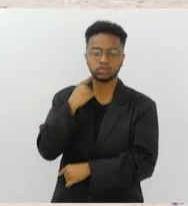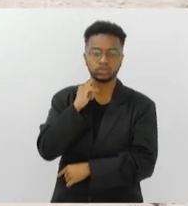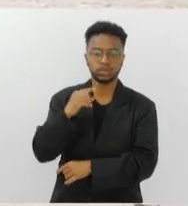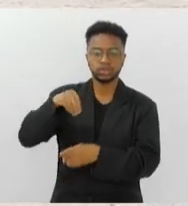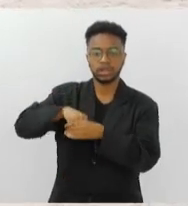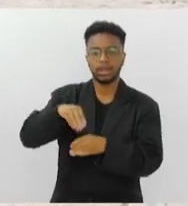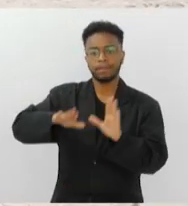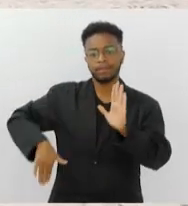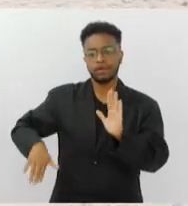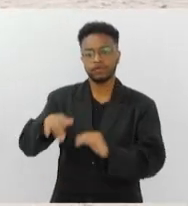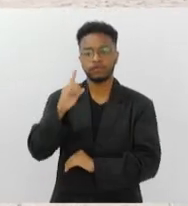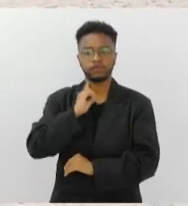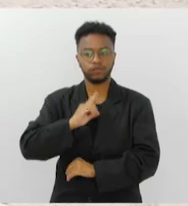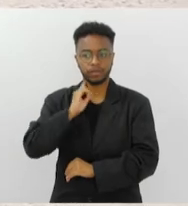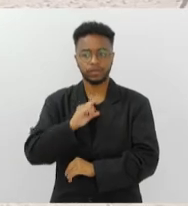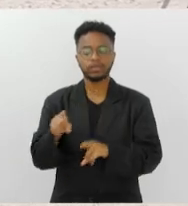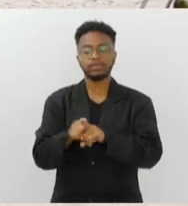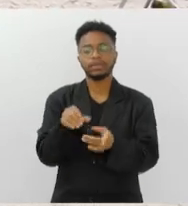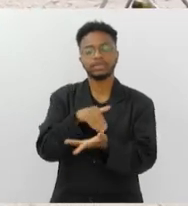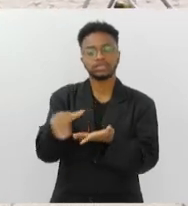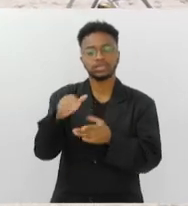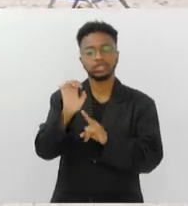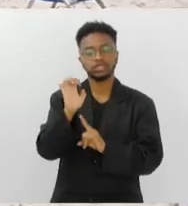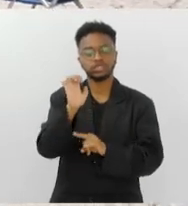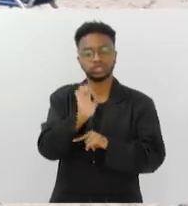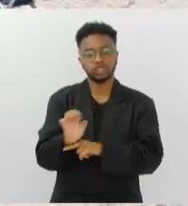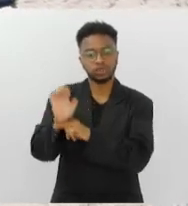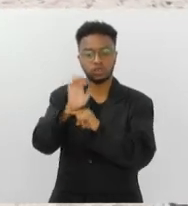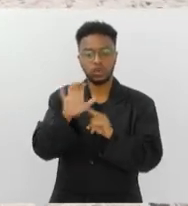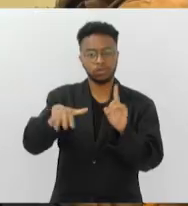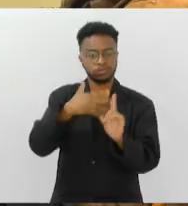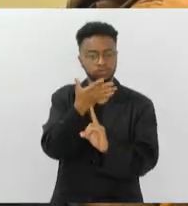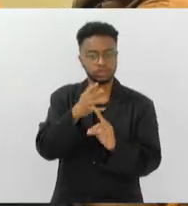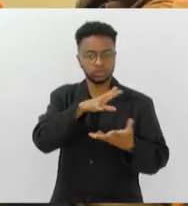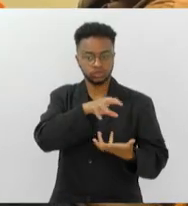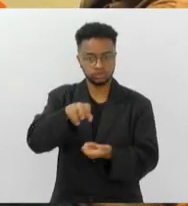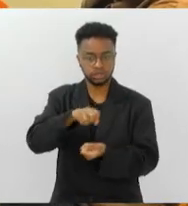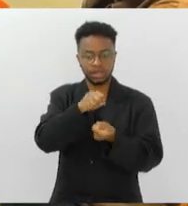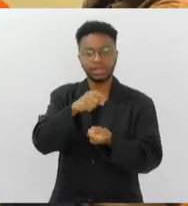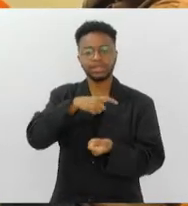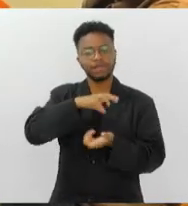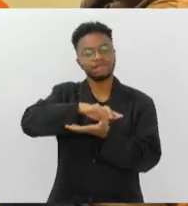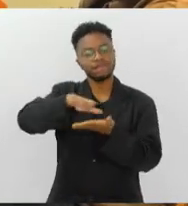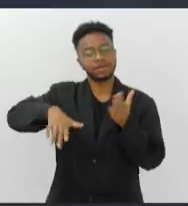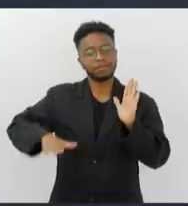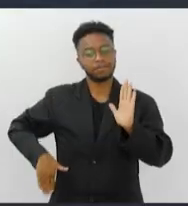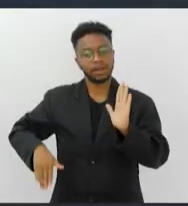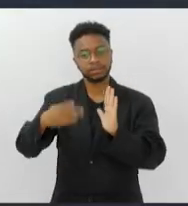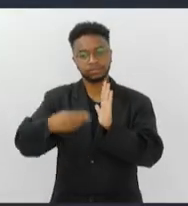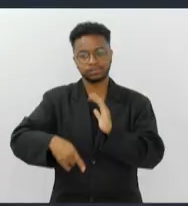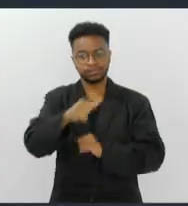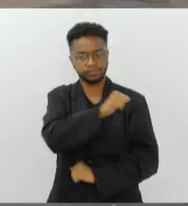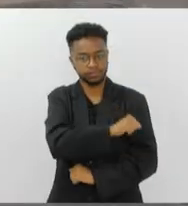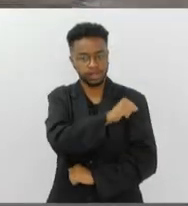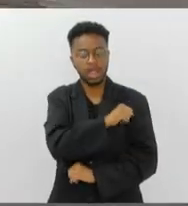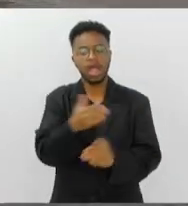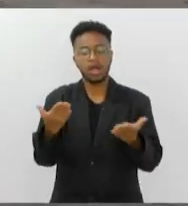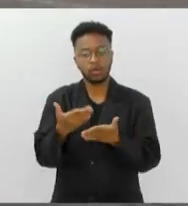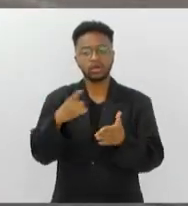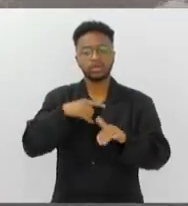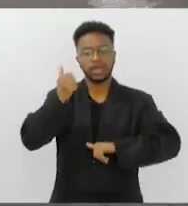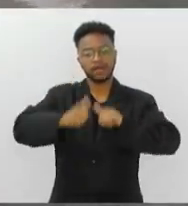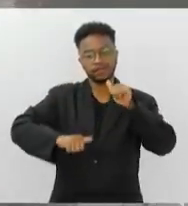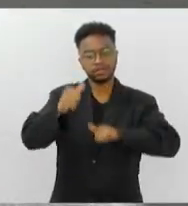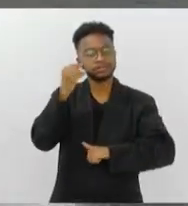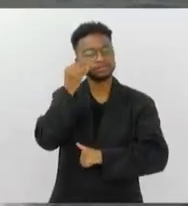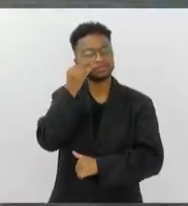Praia do Flamengo. Segundo o secretário estadual de Ambiente e Sustentabilidade, várias praias do estado do Rio passam pela análise